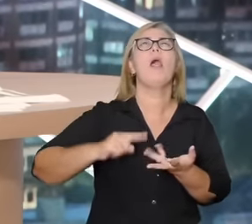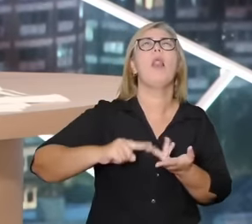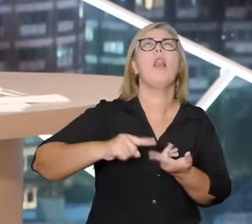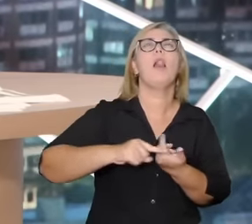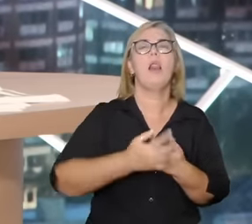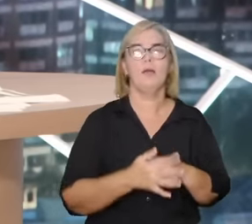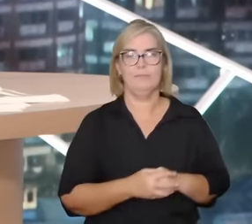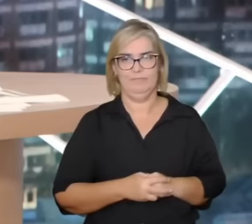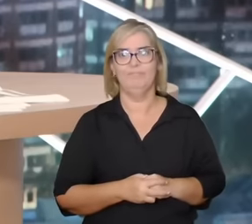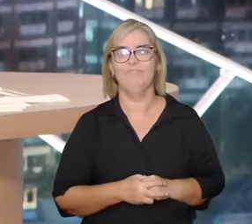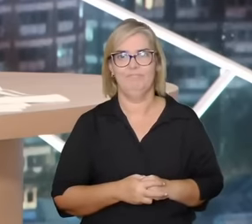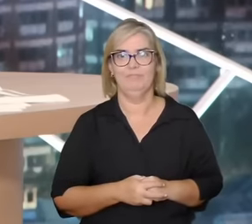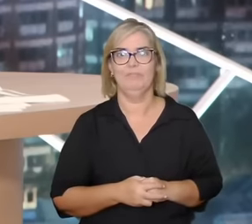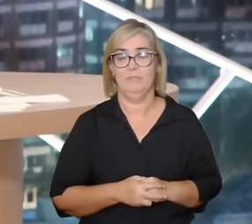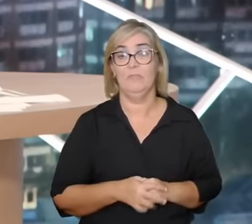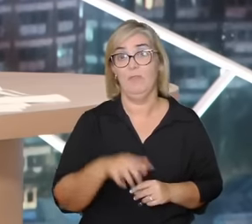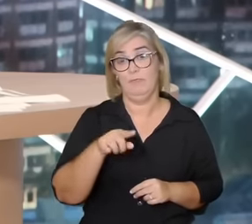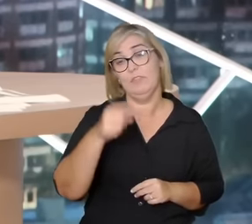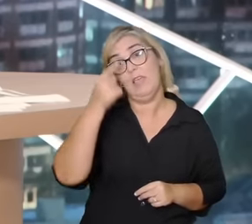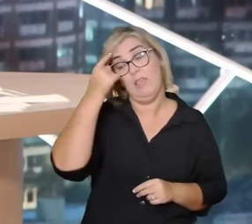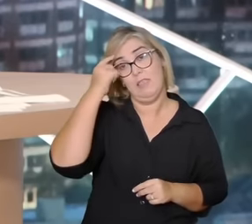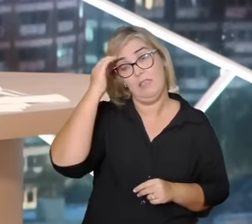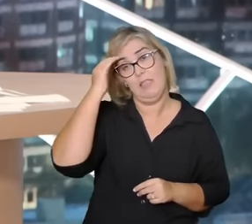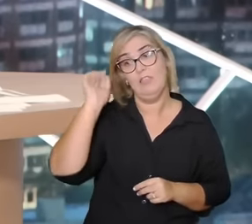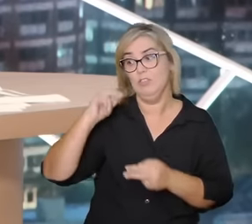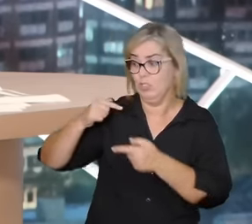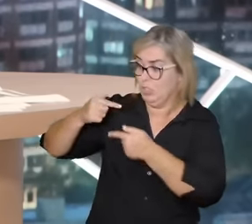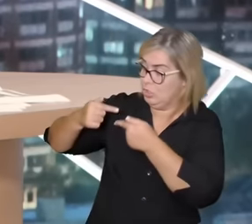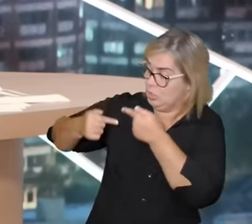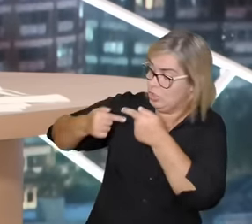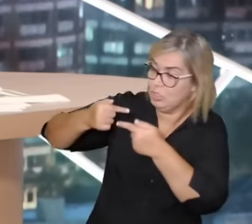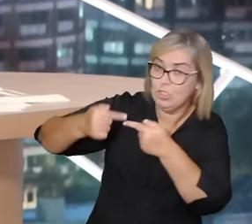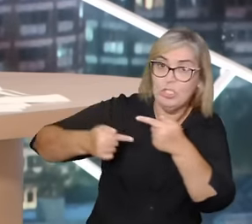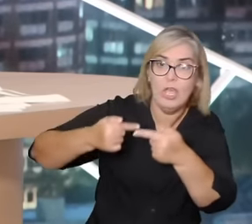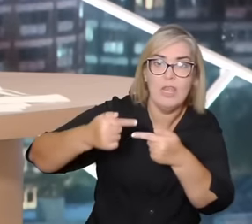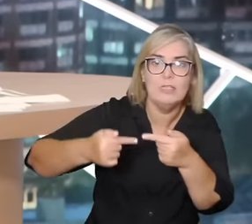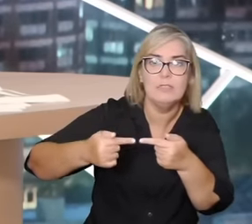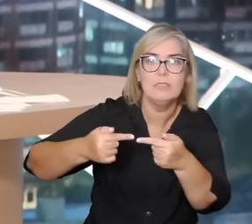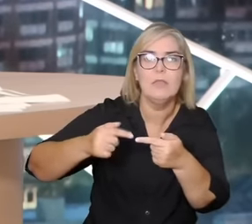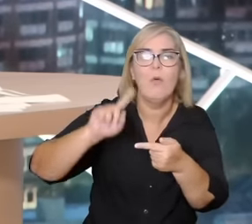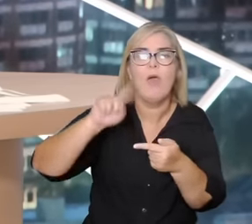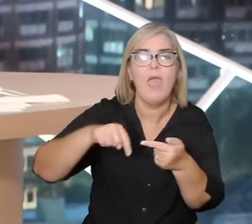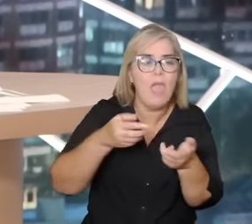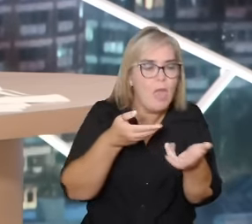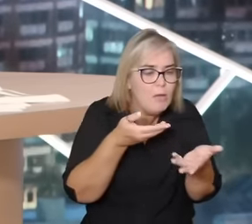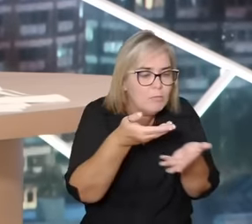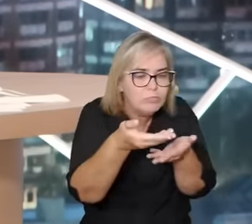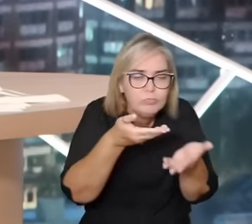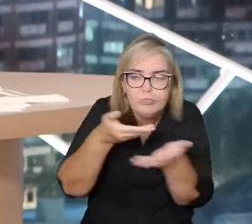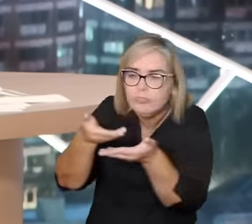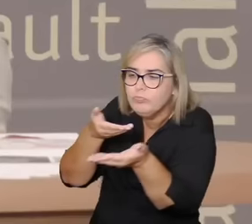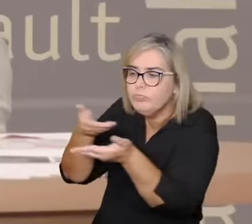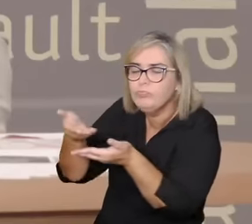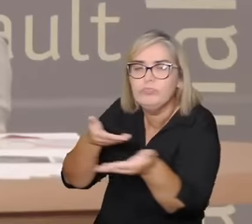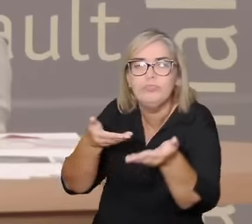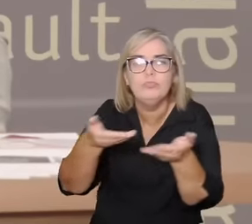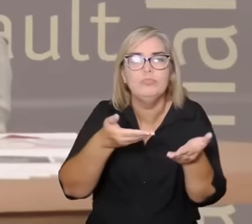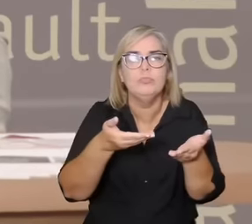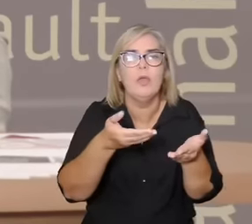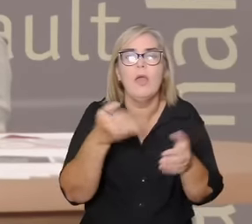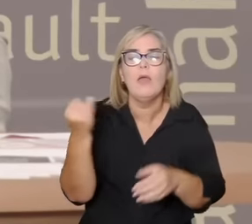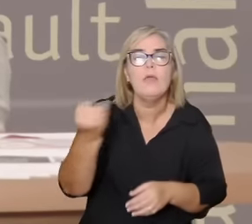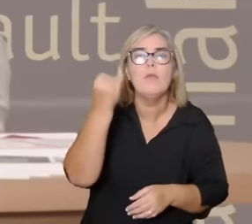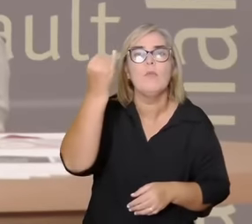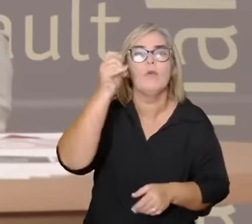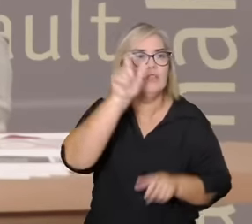está entendendo que as relações é muito mais da ordem do compartilhar o que é importante para as pessoas é